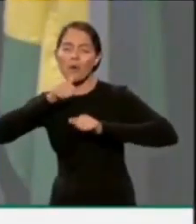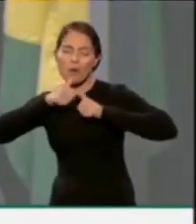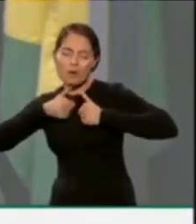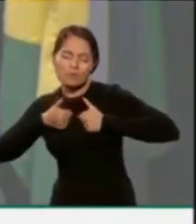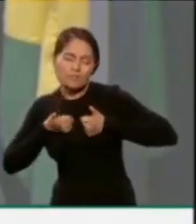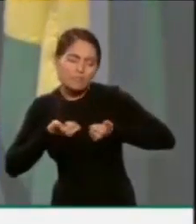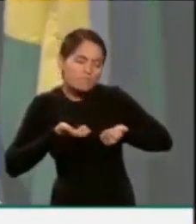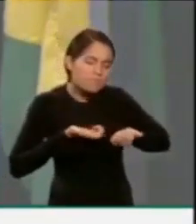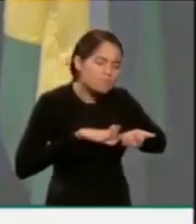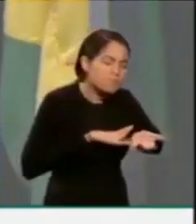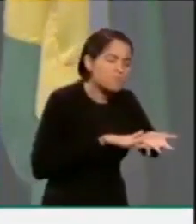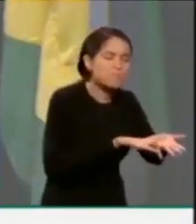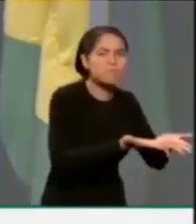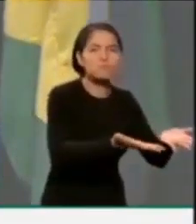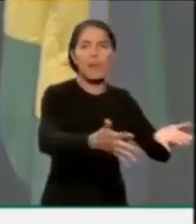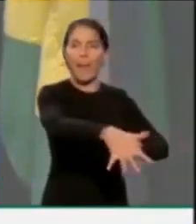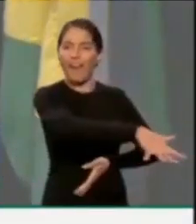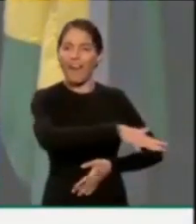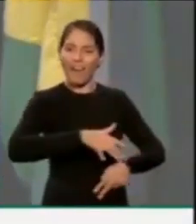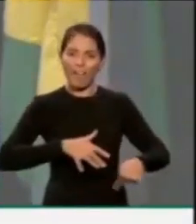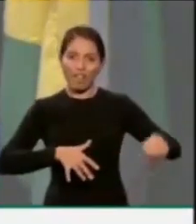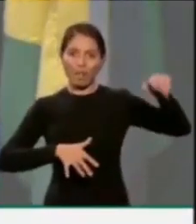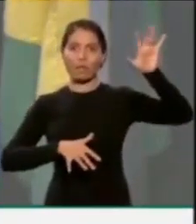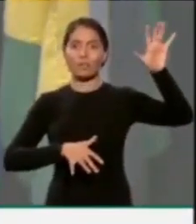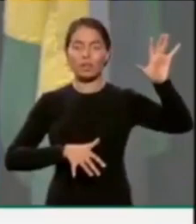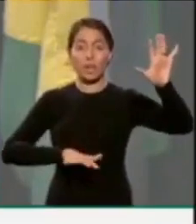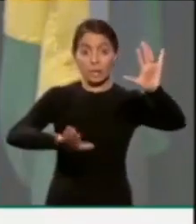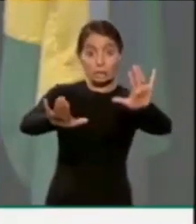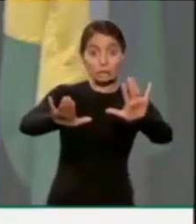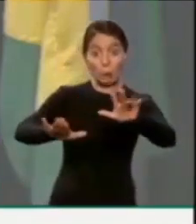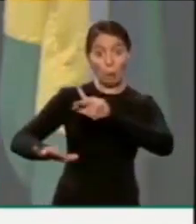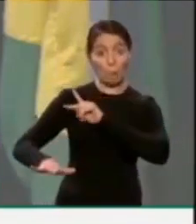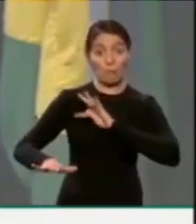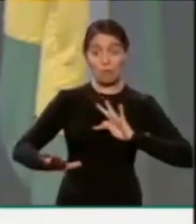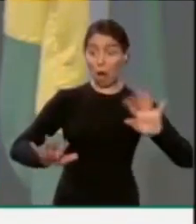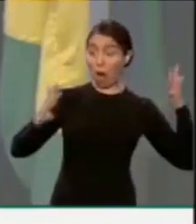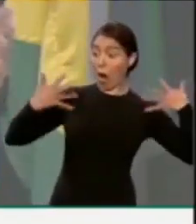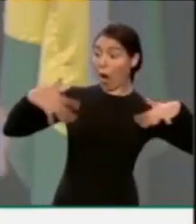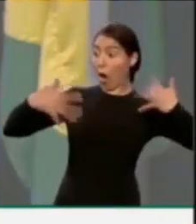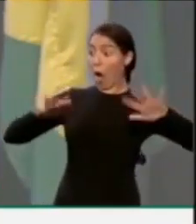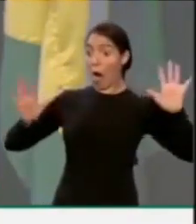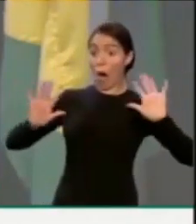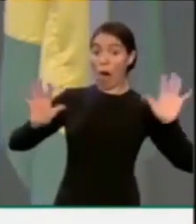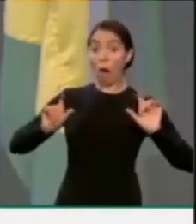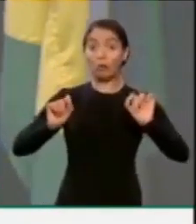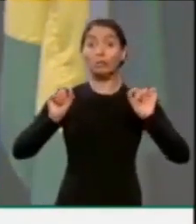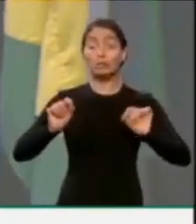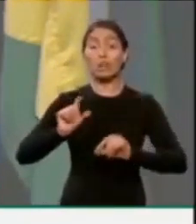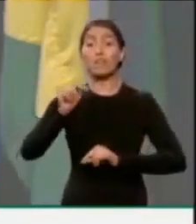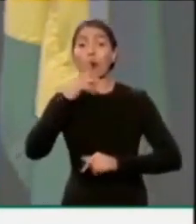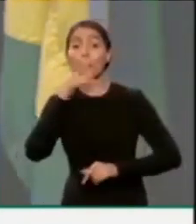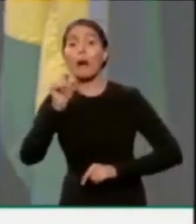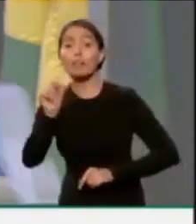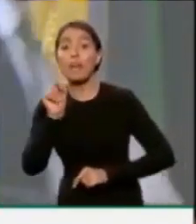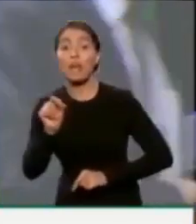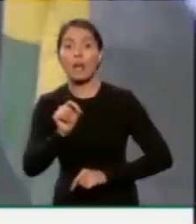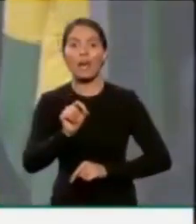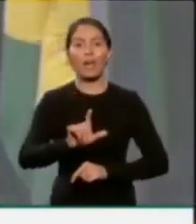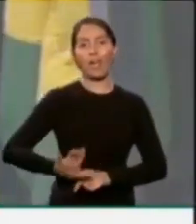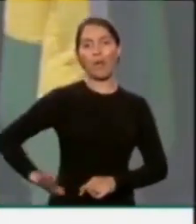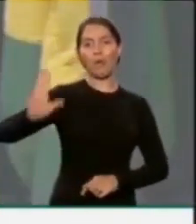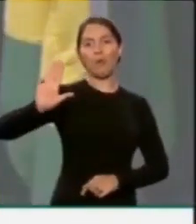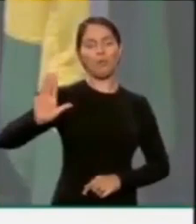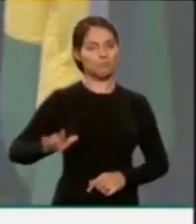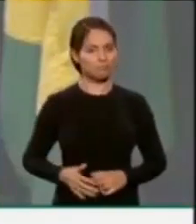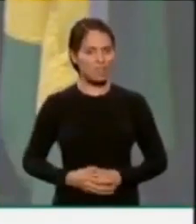nordestinos. E aí, eles ficaram em polvorosa. Em polvorosa, dizendo que o pai dessa obra era o